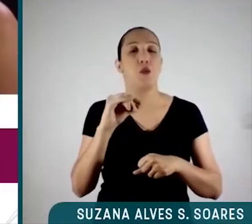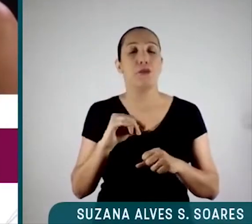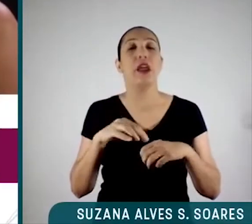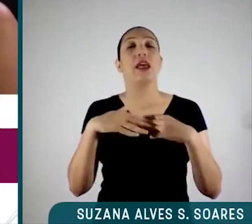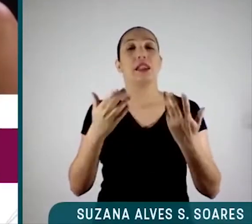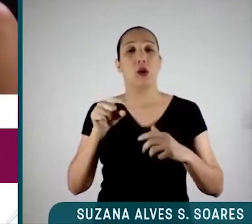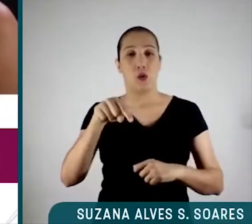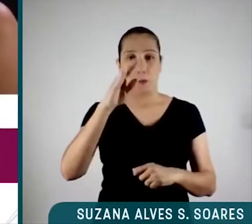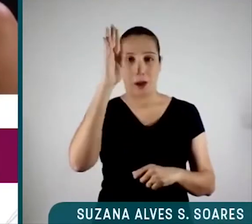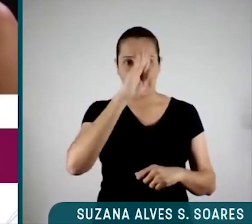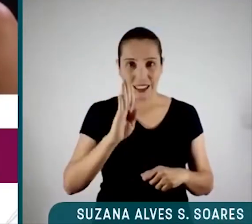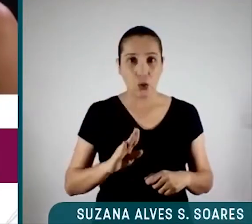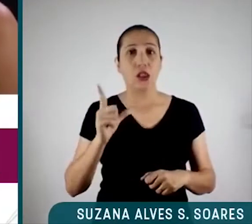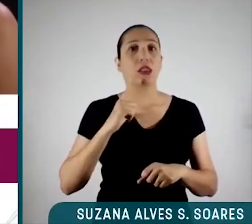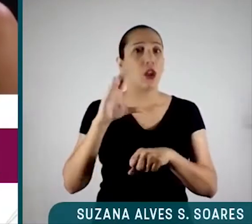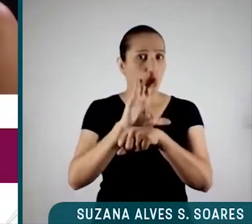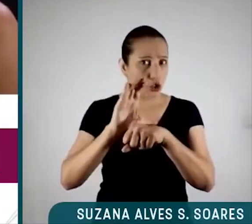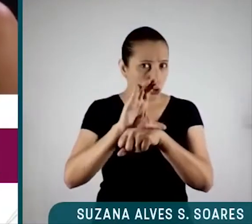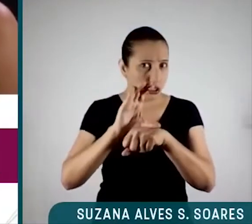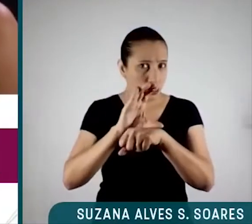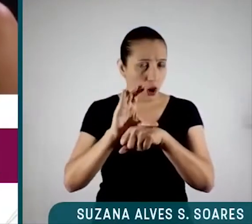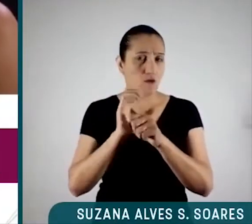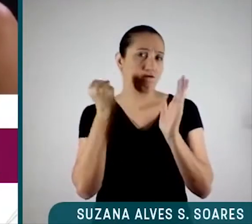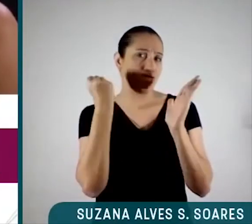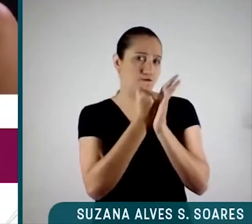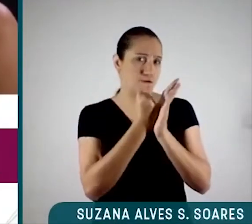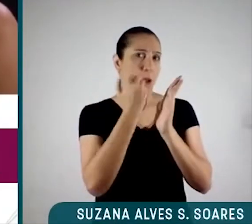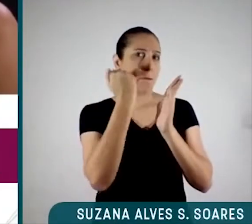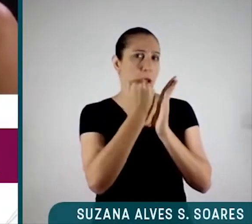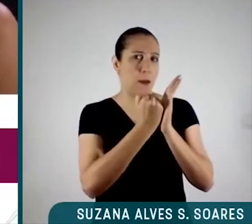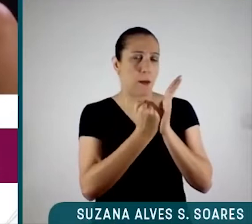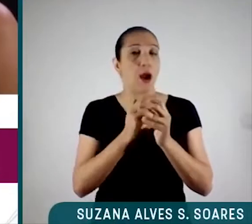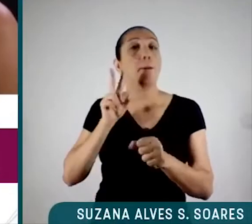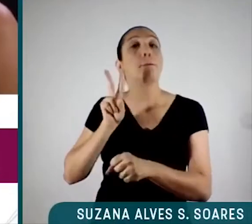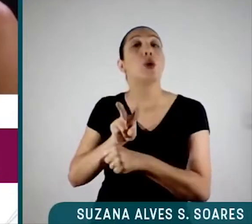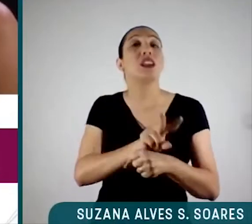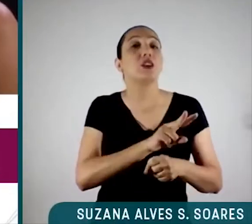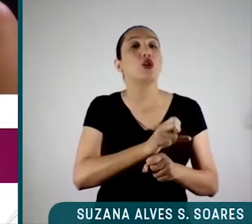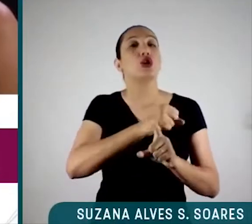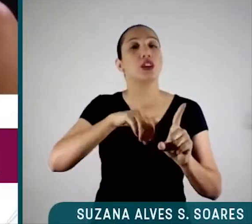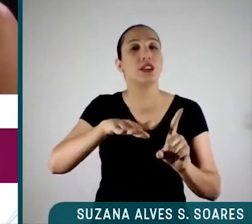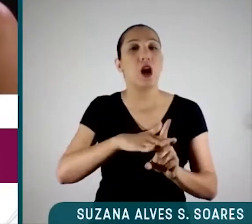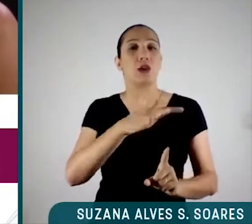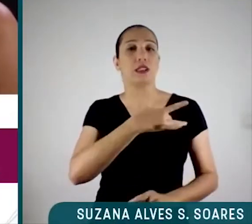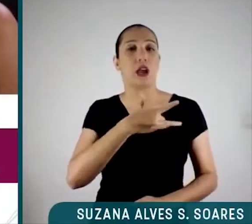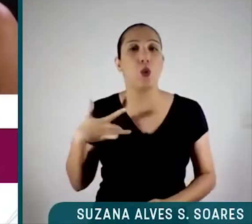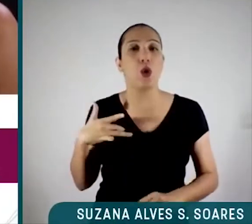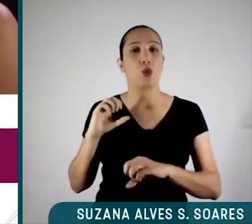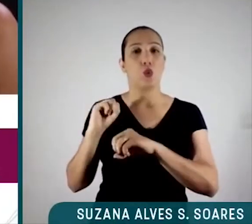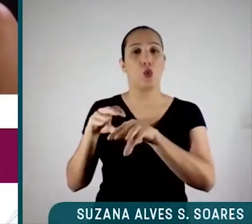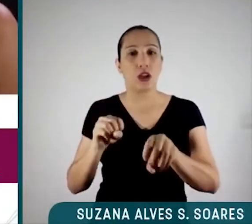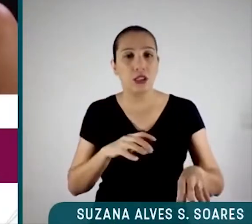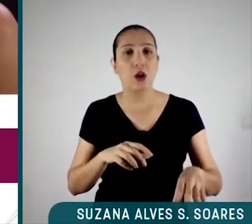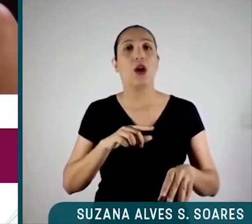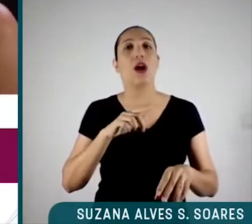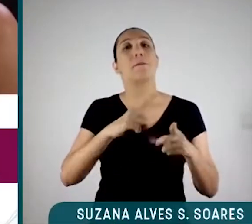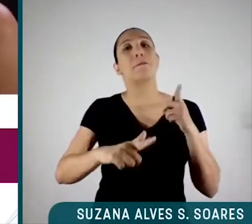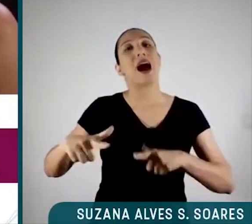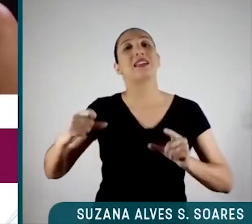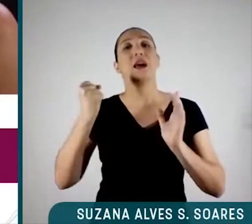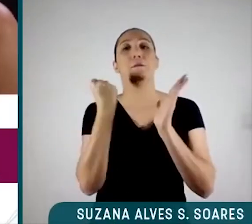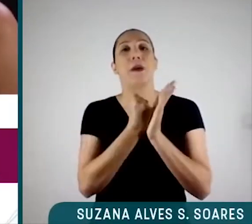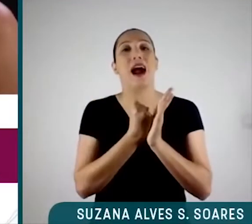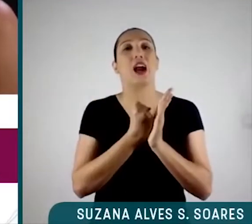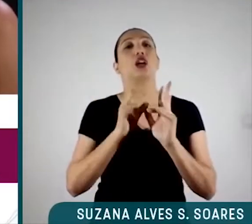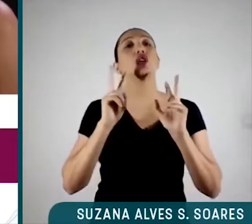uma Constituição cujos marcos são proteção social, saúde e educação, além de vários marcos relativos ao Estado de bem